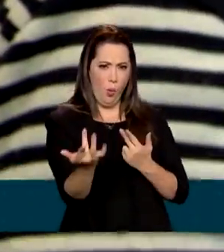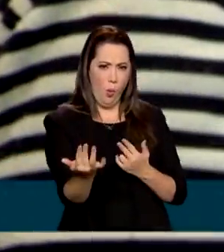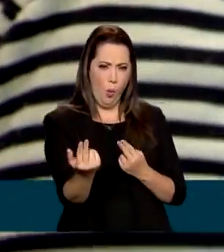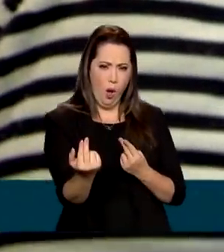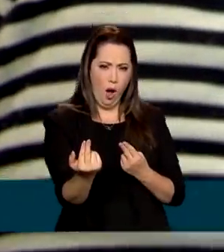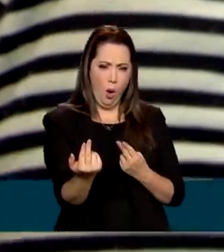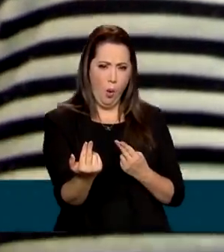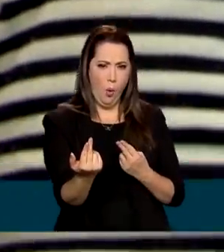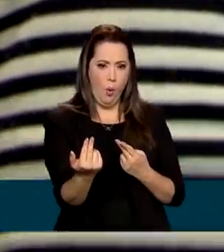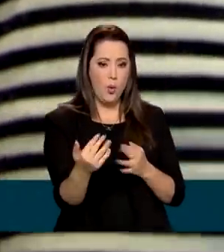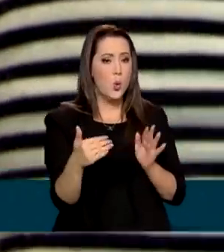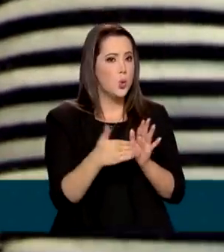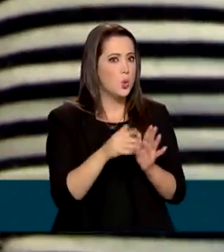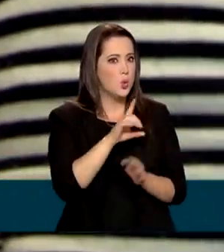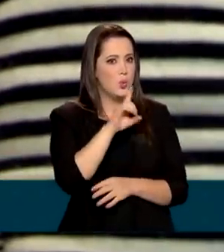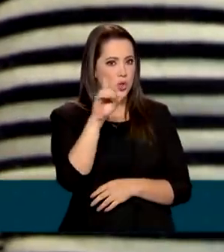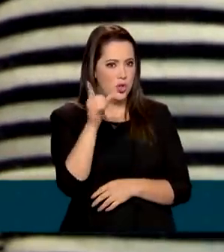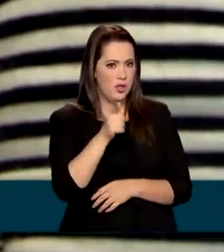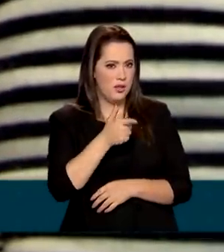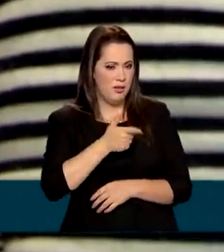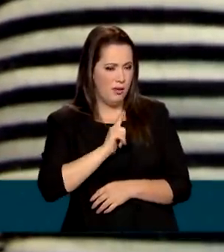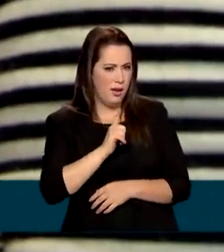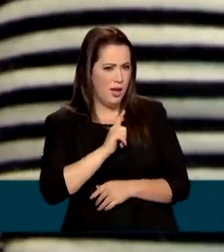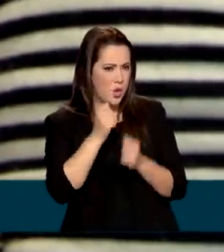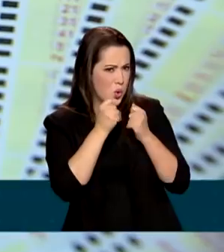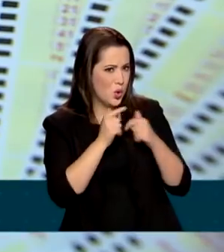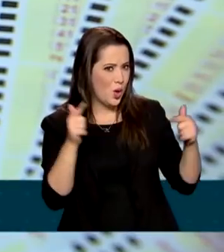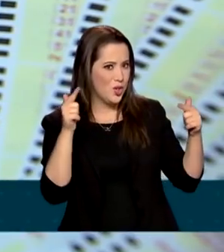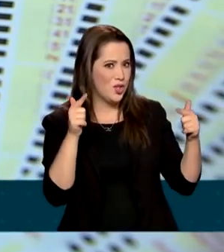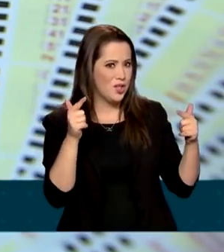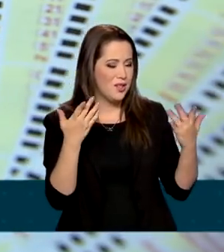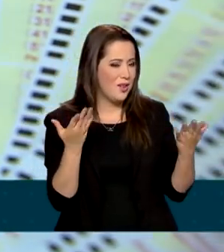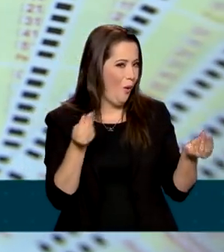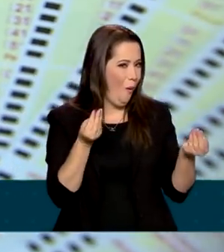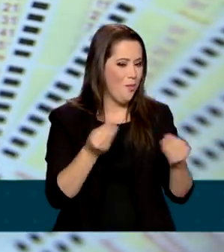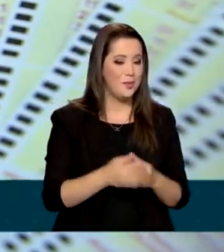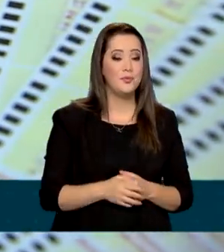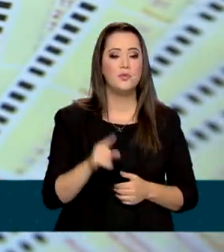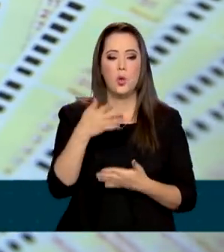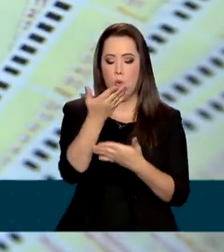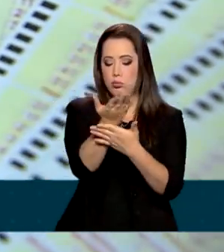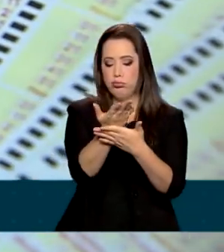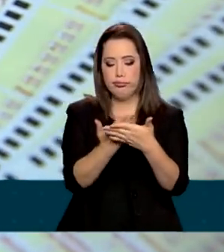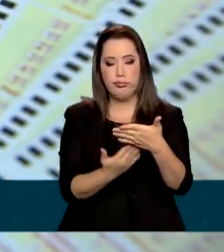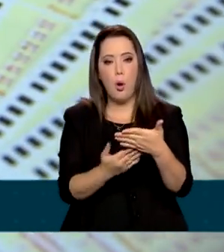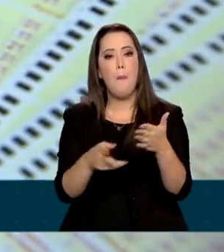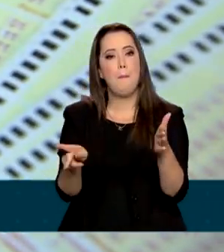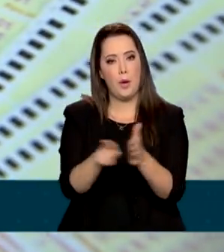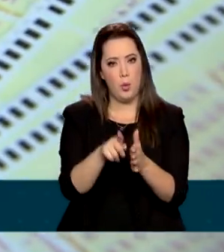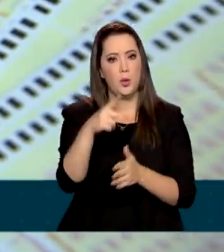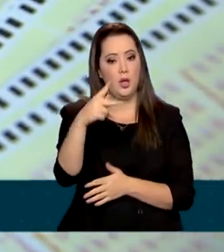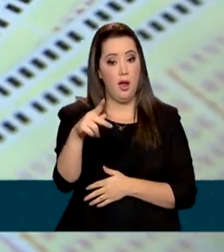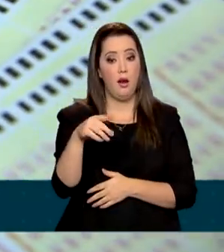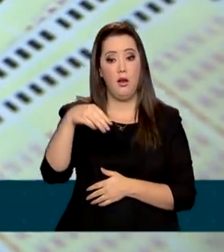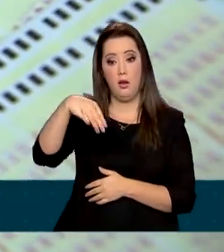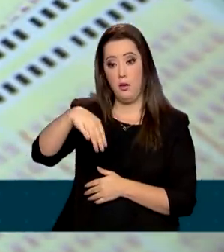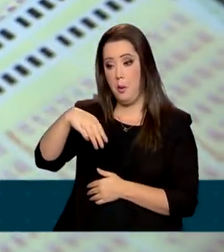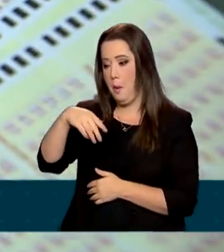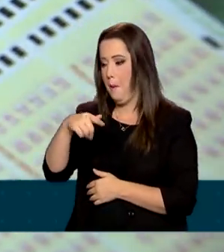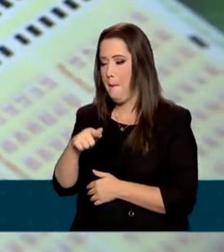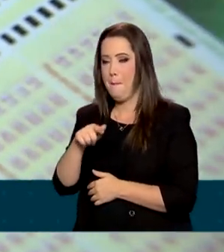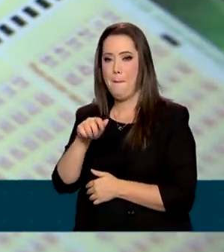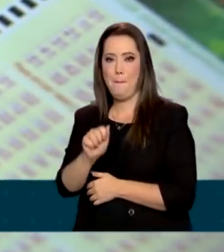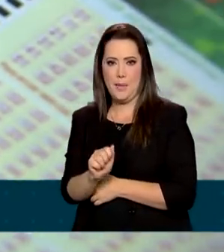sorte no último dia do ano e fazer a Fezinha Especial, o volante específico da Mega Sena da Virada já está